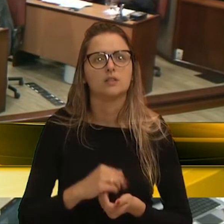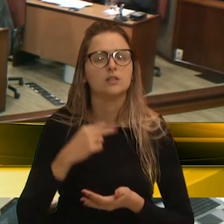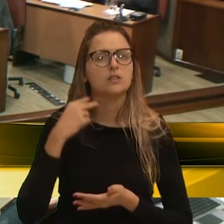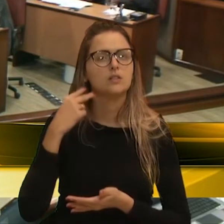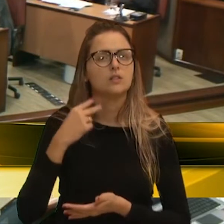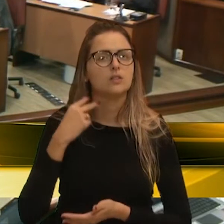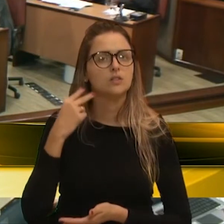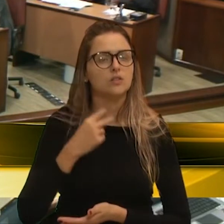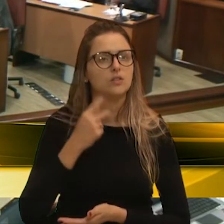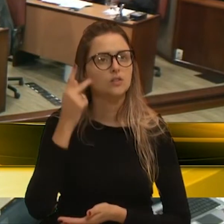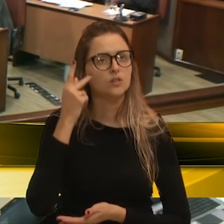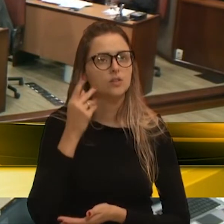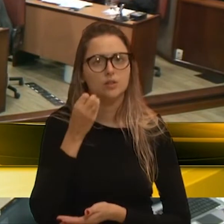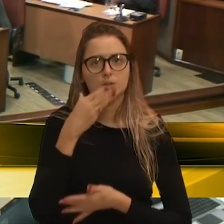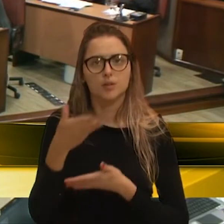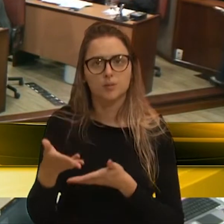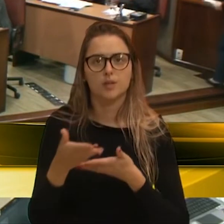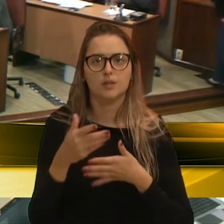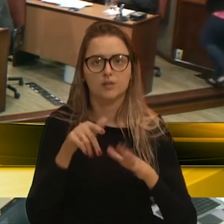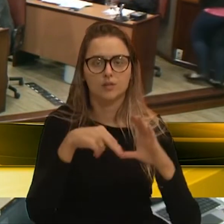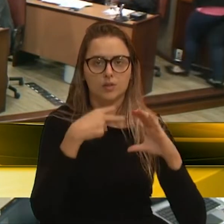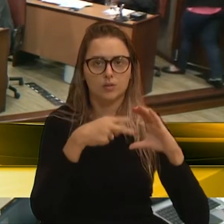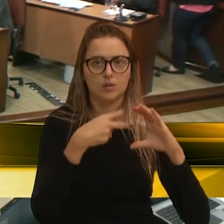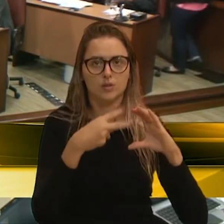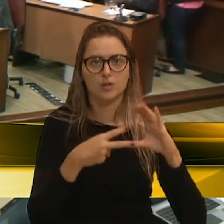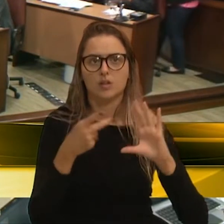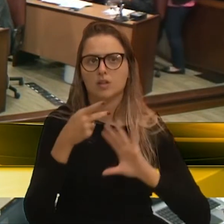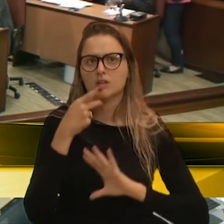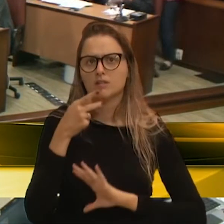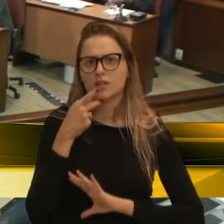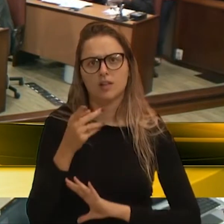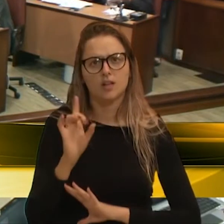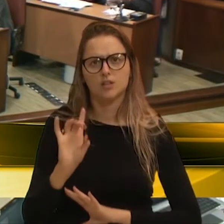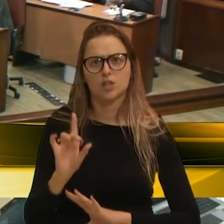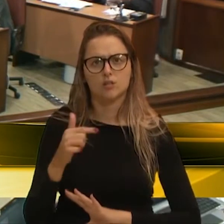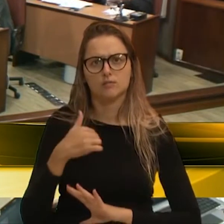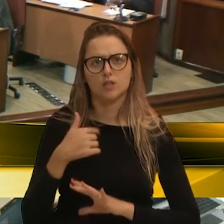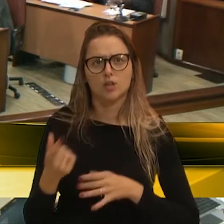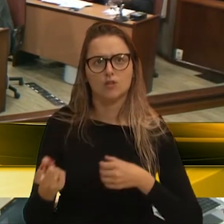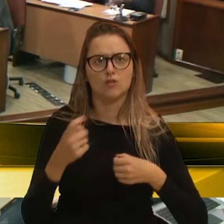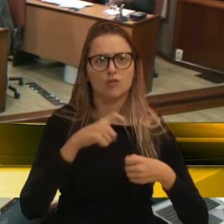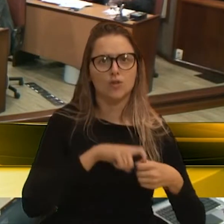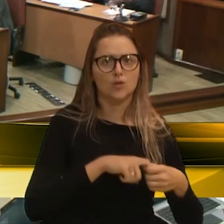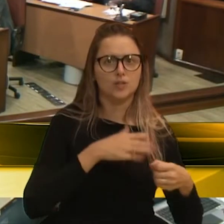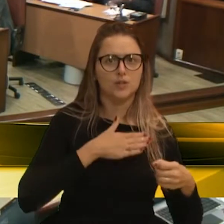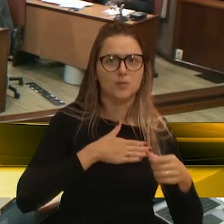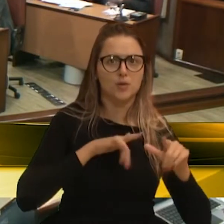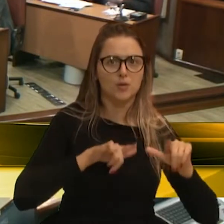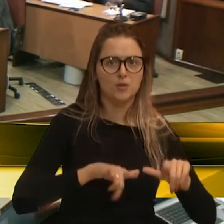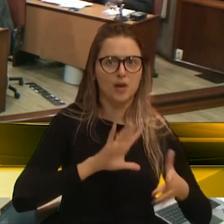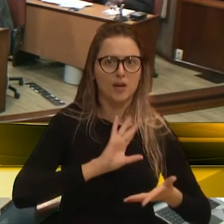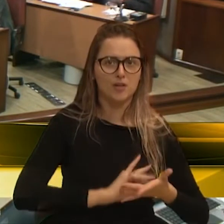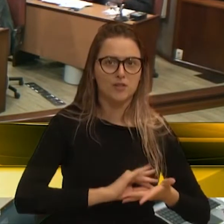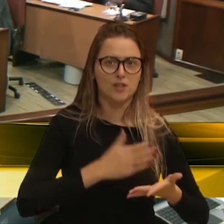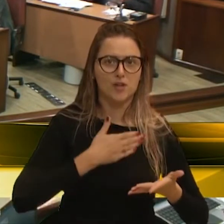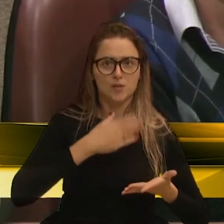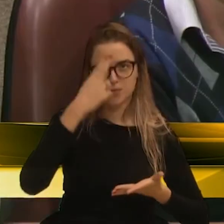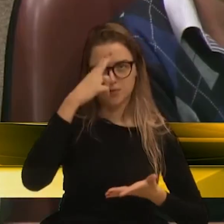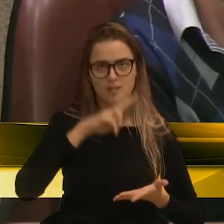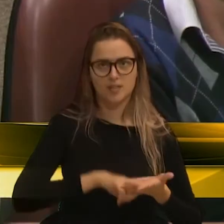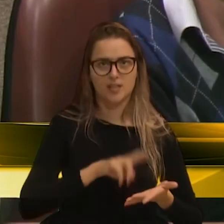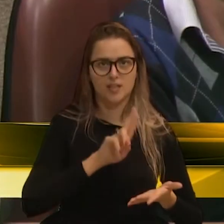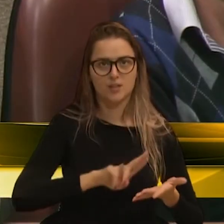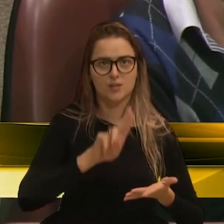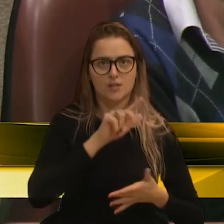Vereador Renato, bem-vindo à casa. Dizer, primeiramente, que estou retornando ao meu lugar de origem. O vereador Neri, então, ocupava